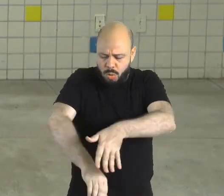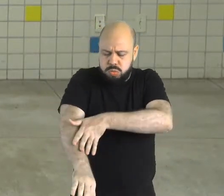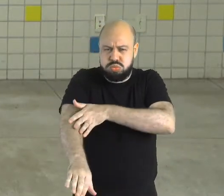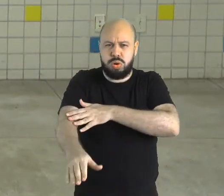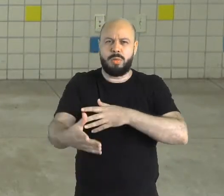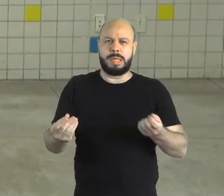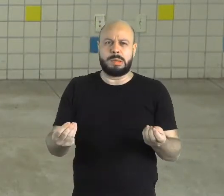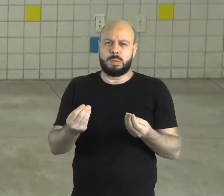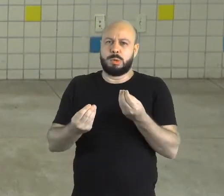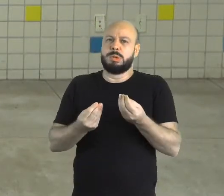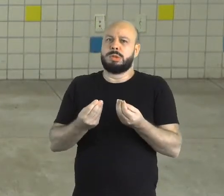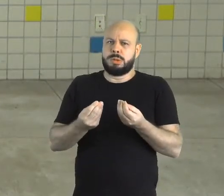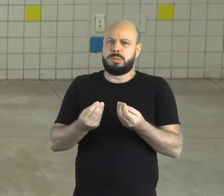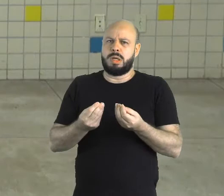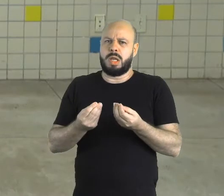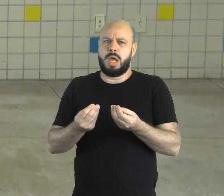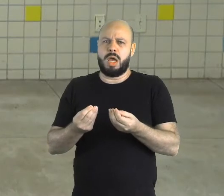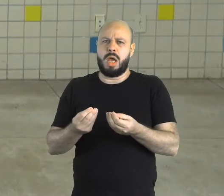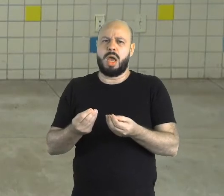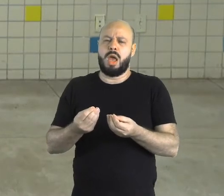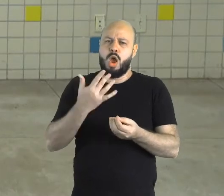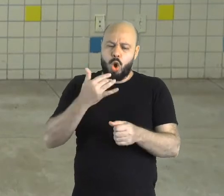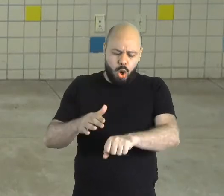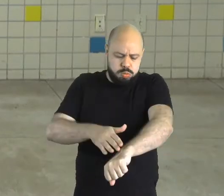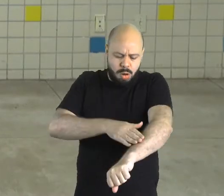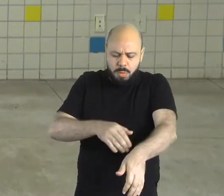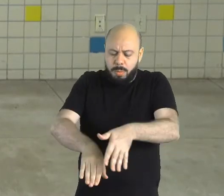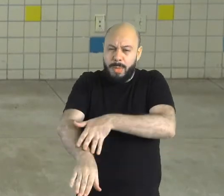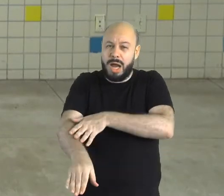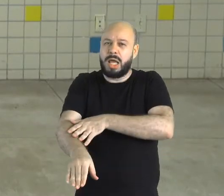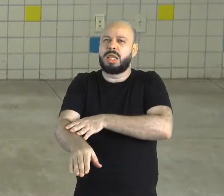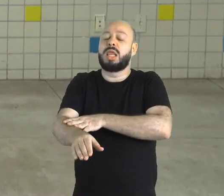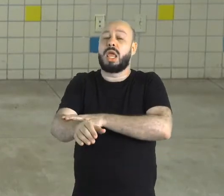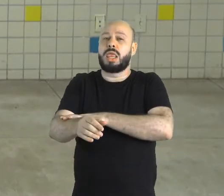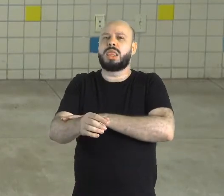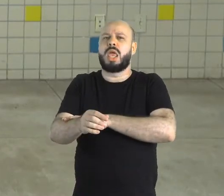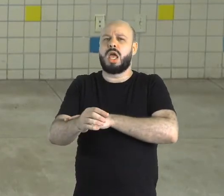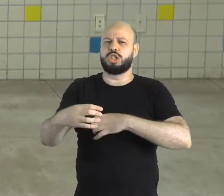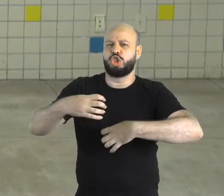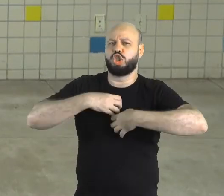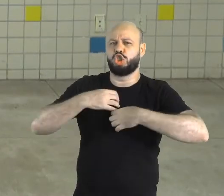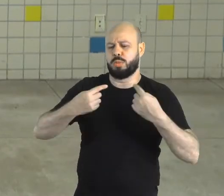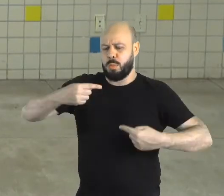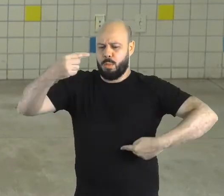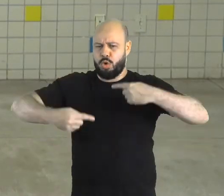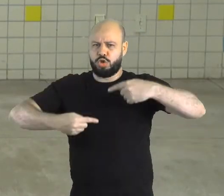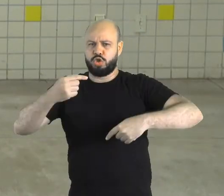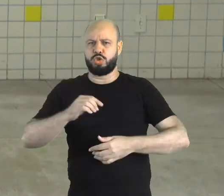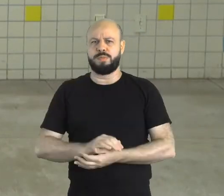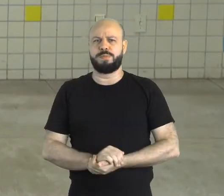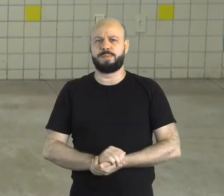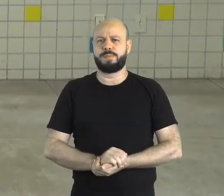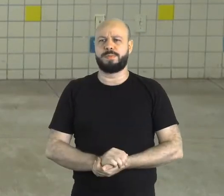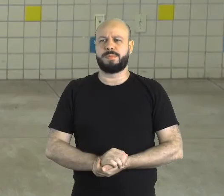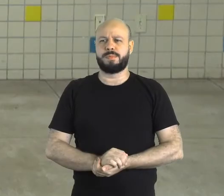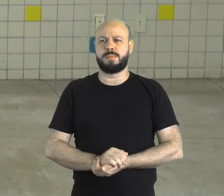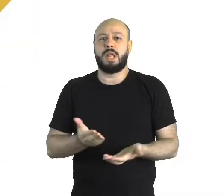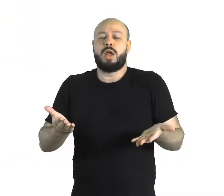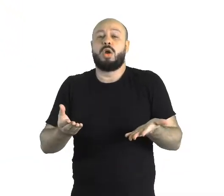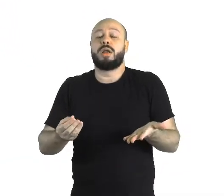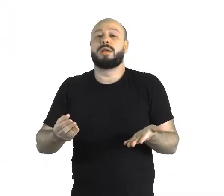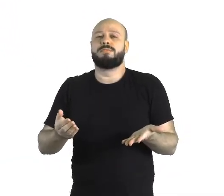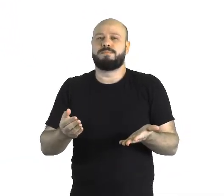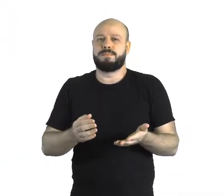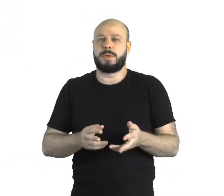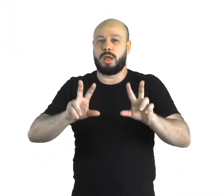epiderme, né? Que, no caso, a cor da pele, vai ganhar conotação política, tá? Então, nós iremos falar agora sobre a vida